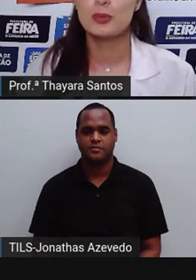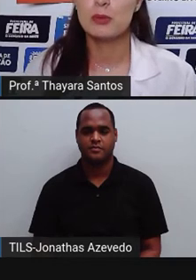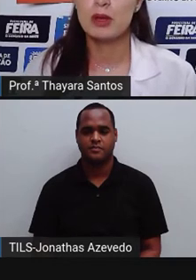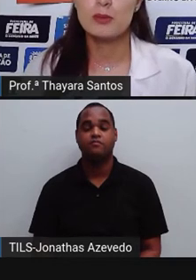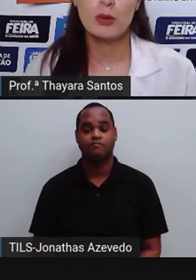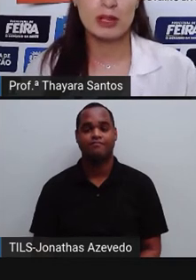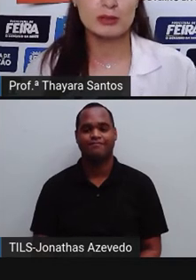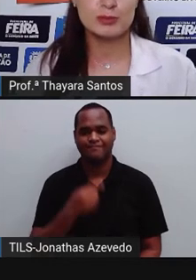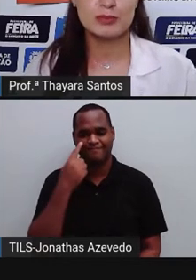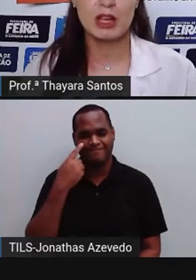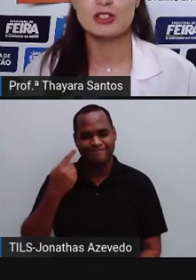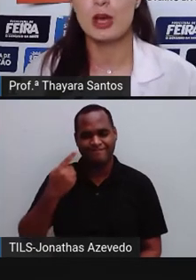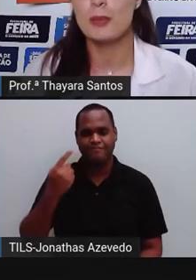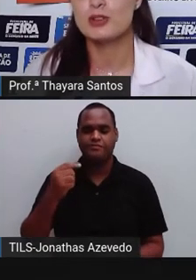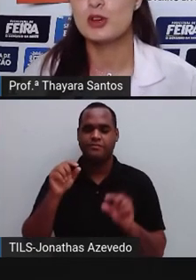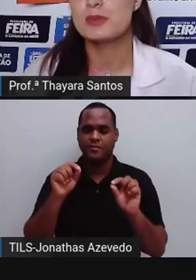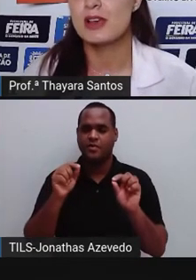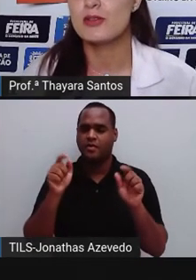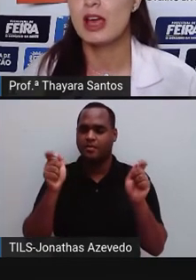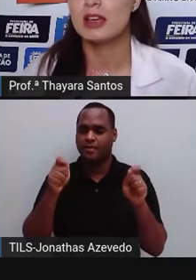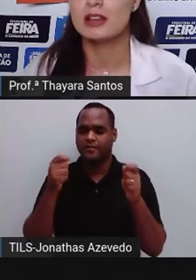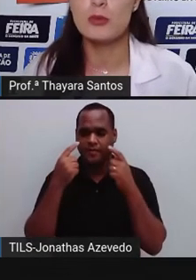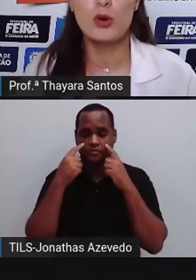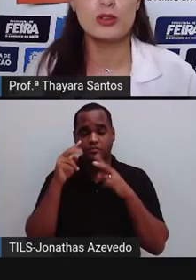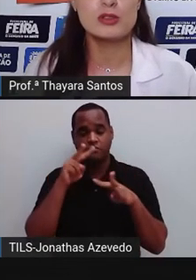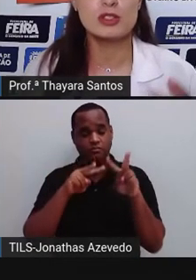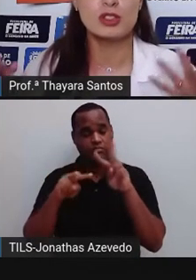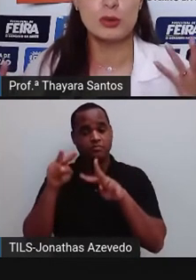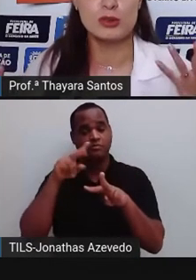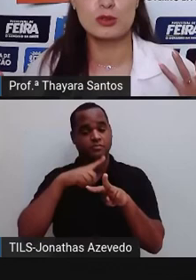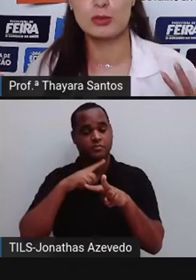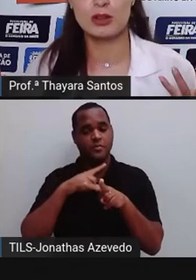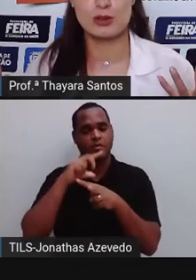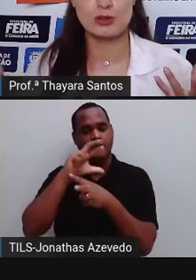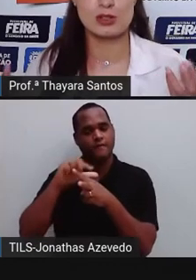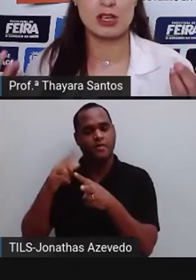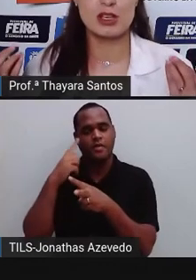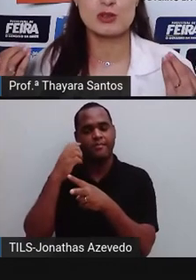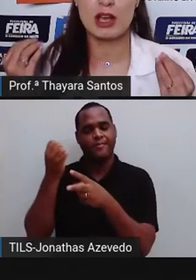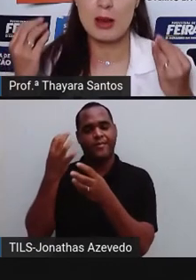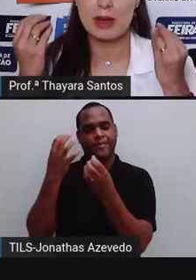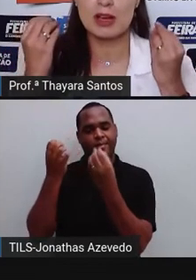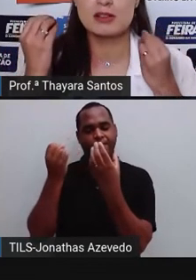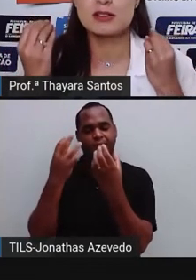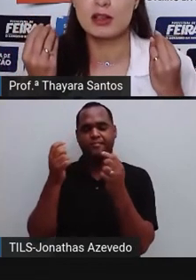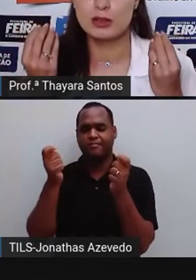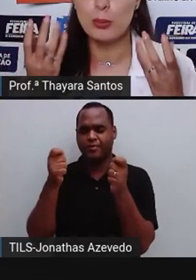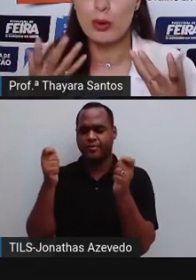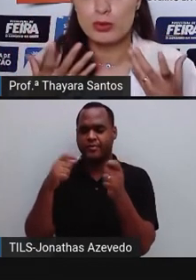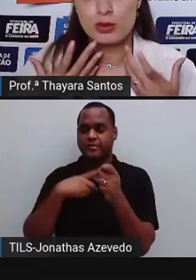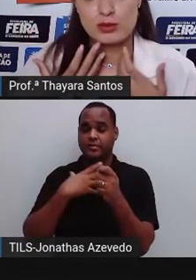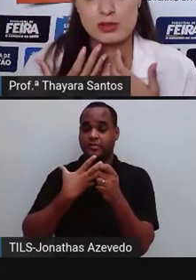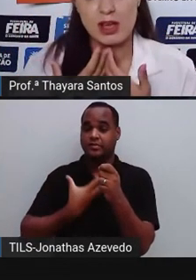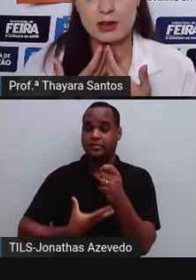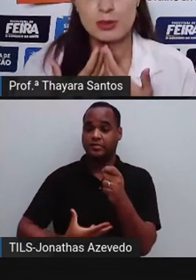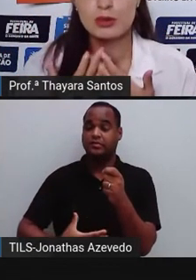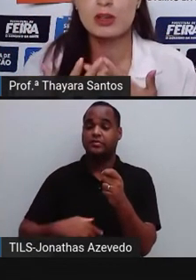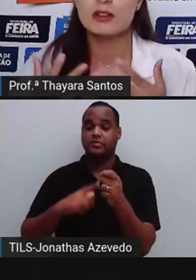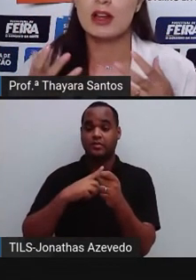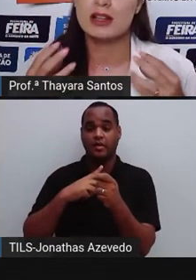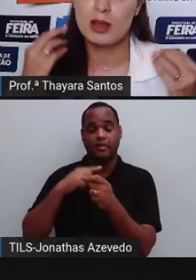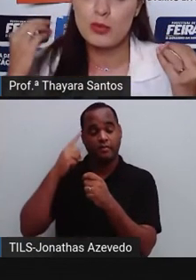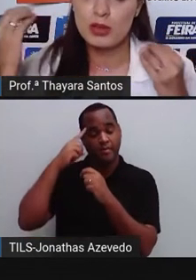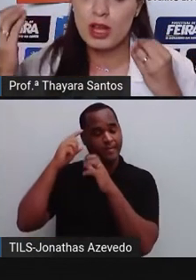Num primeiro momento, a gente já pode observar que tem muitos estímulos luminosos e isso acaba cansando um pouco o nosso